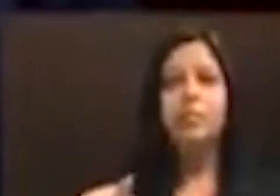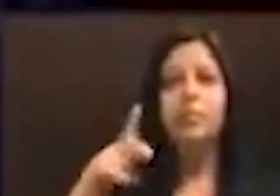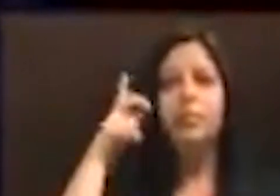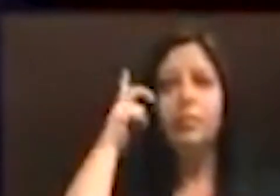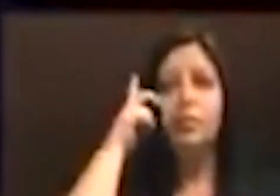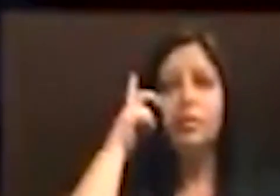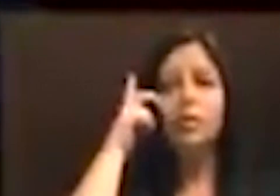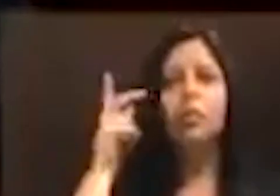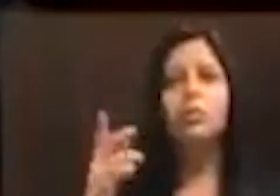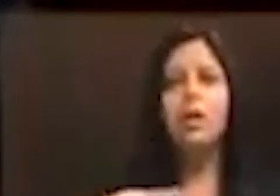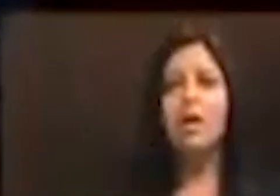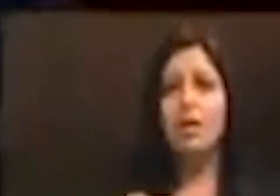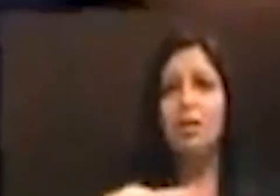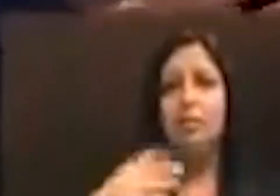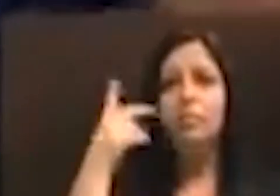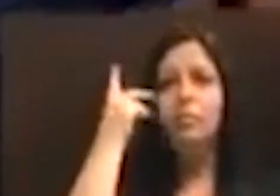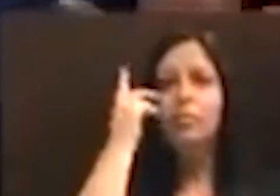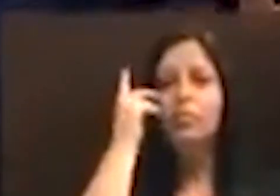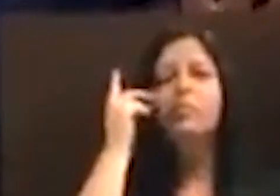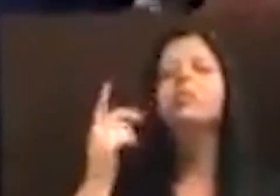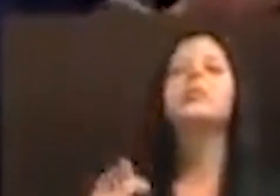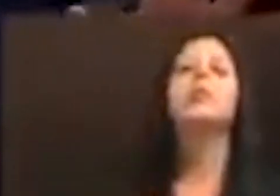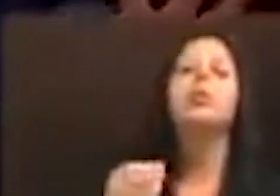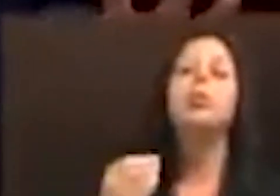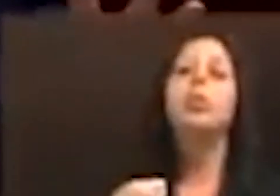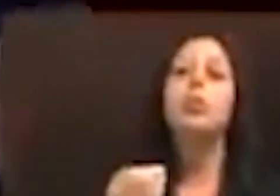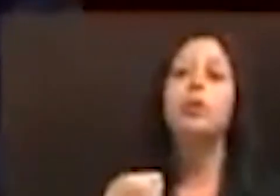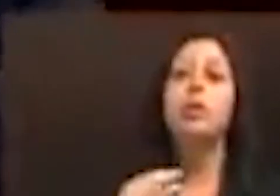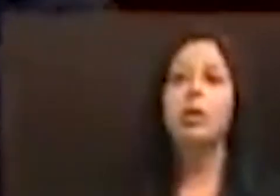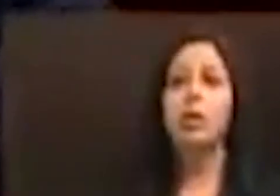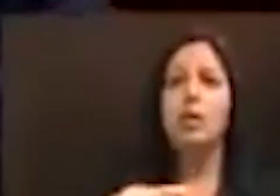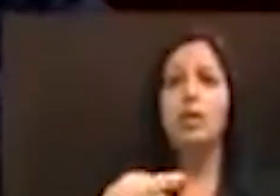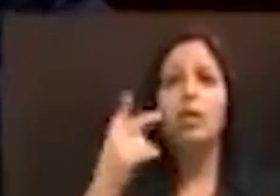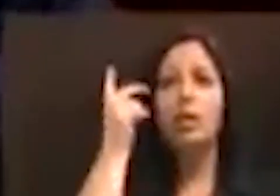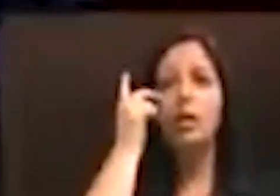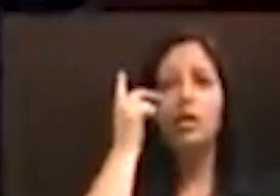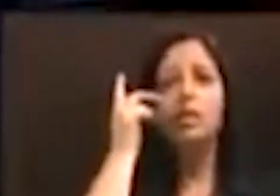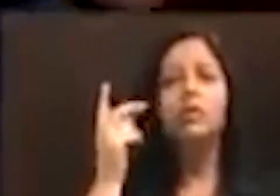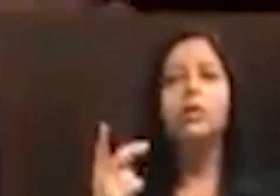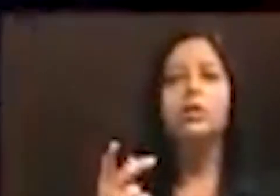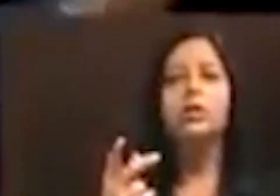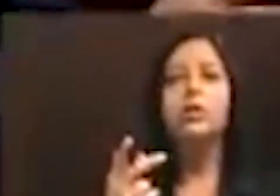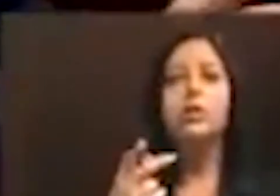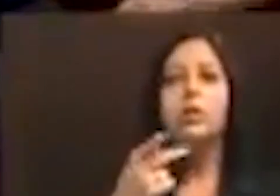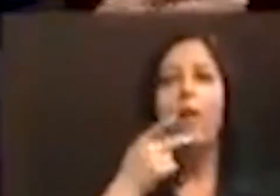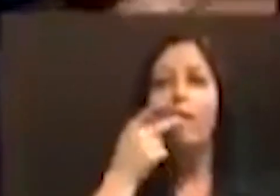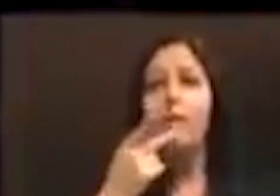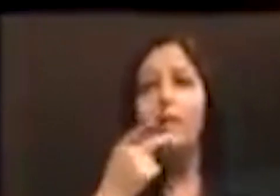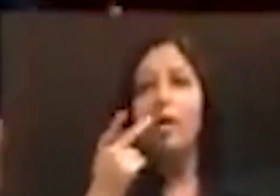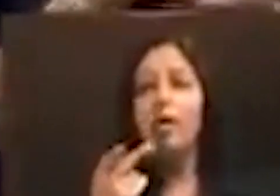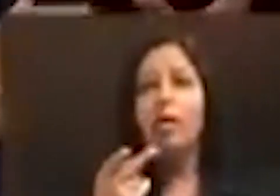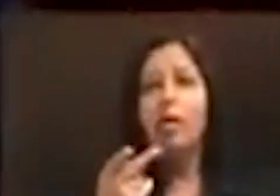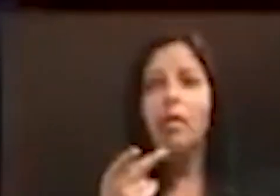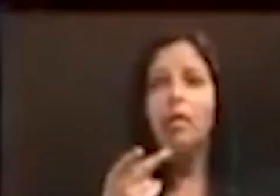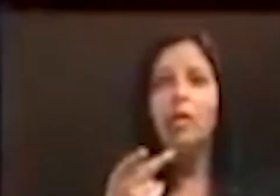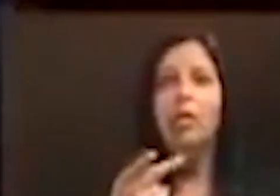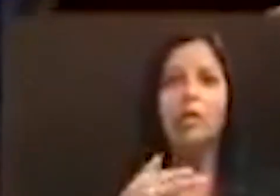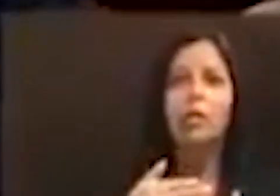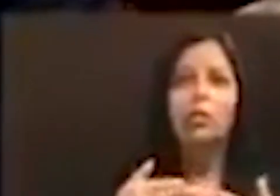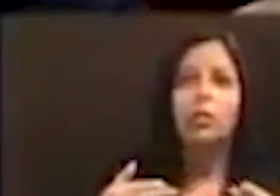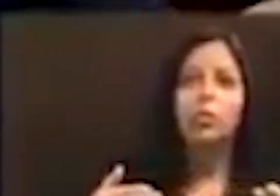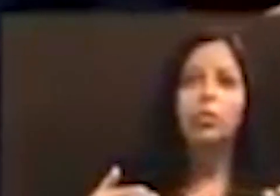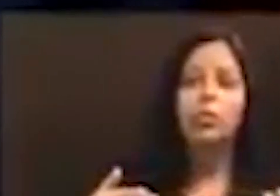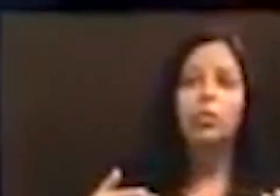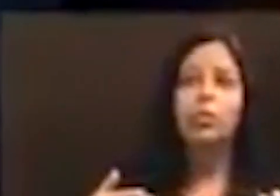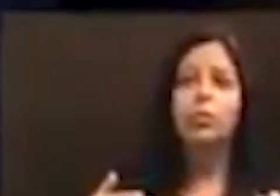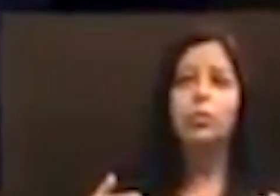candidata Dilma, porque a candidata Dilma descontradiz, contradiz tudo o que a presidente Dilma está